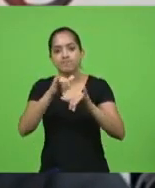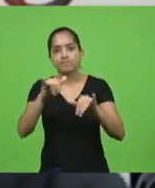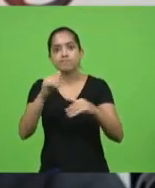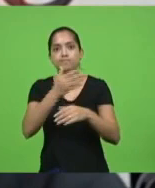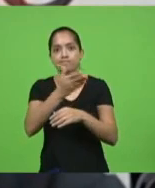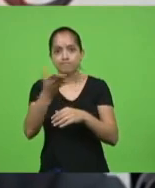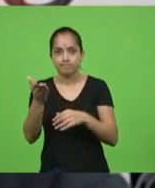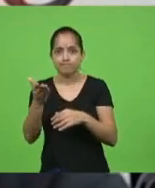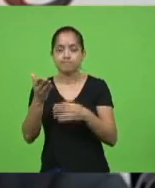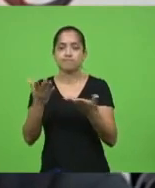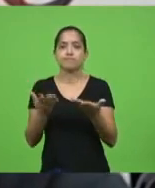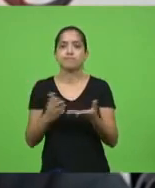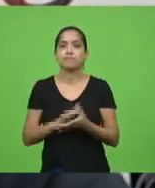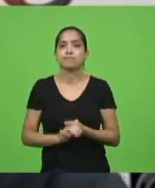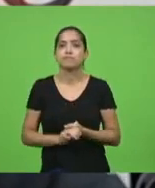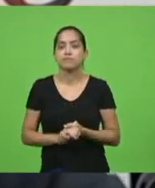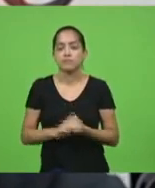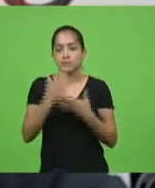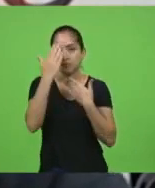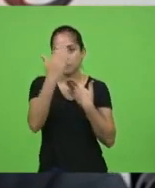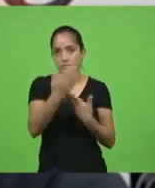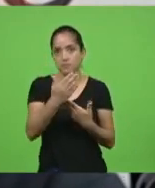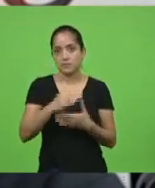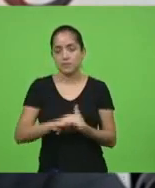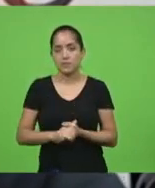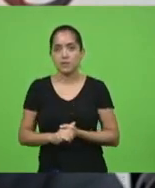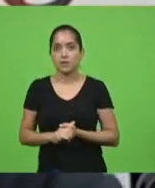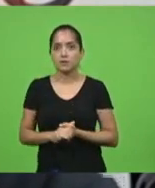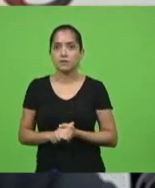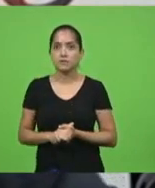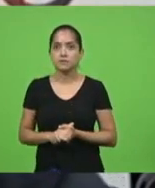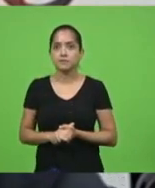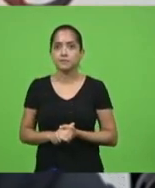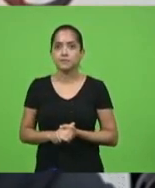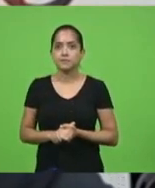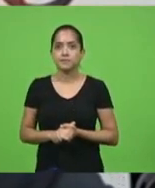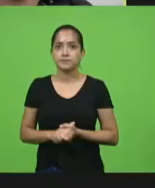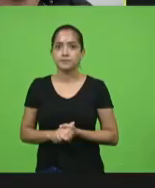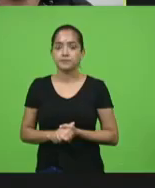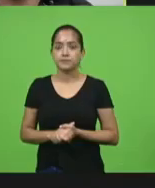entendimento para todos. Obrigado presidente e obrigado deputado Lino pelo espaço.